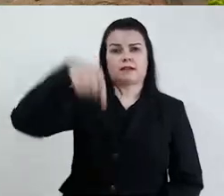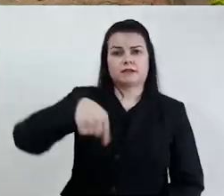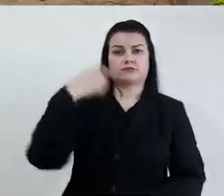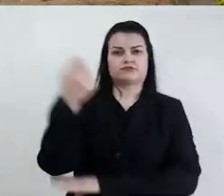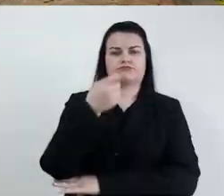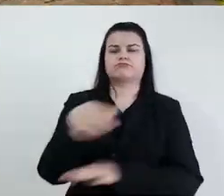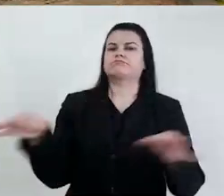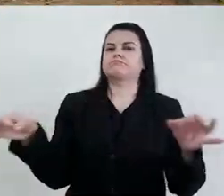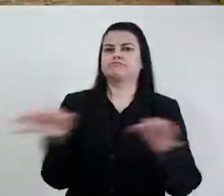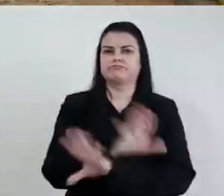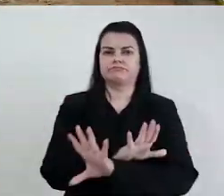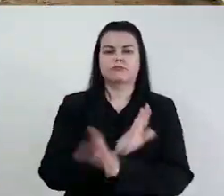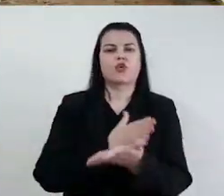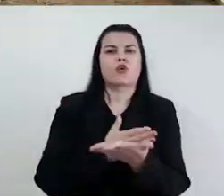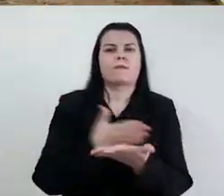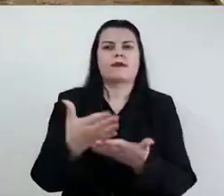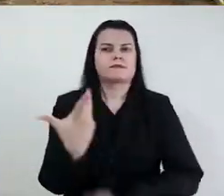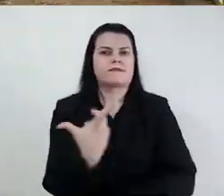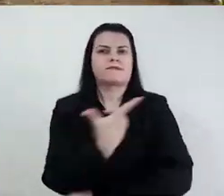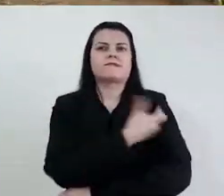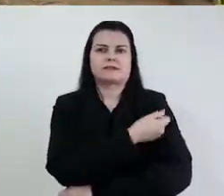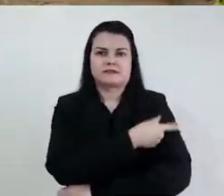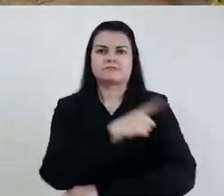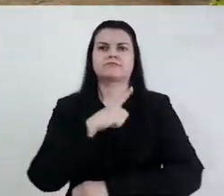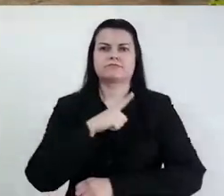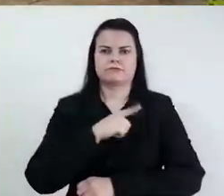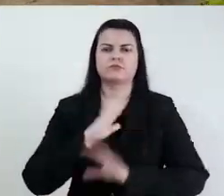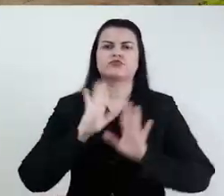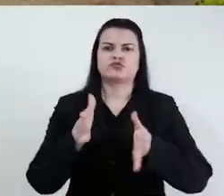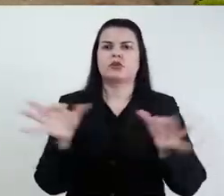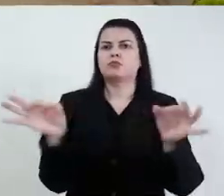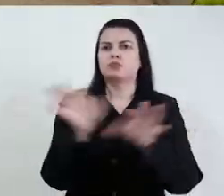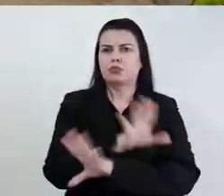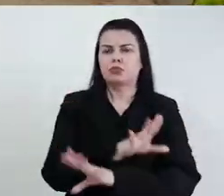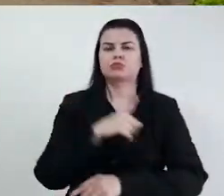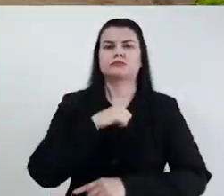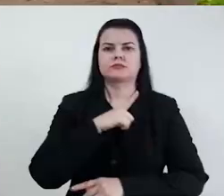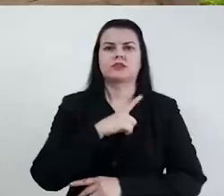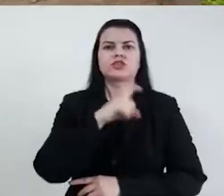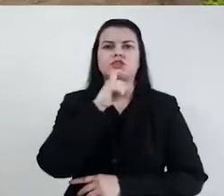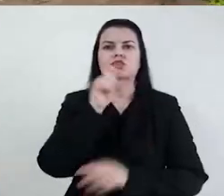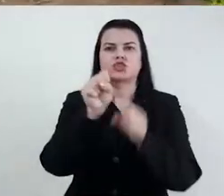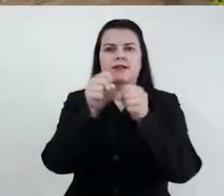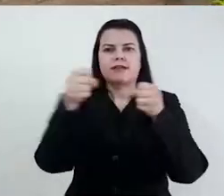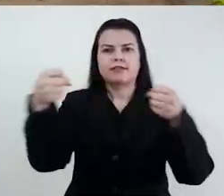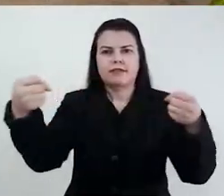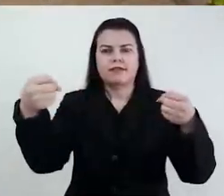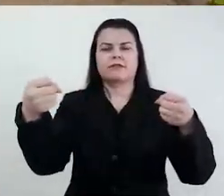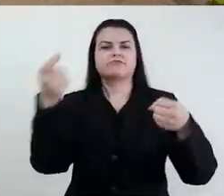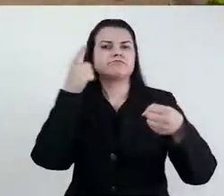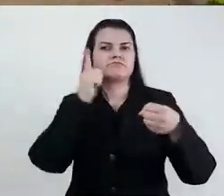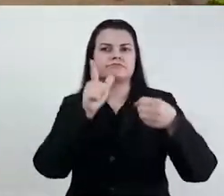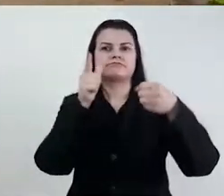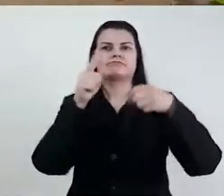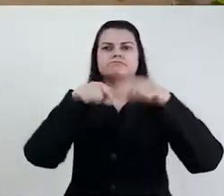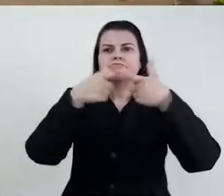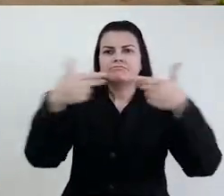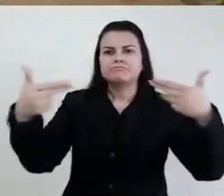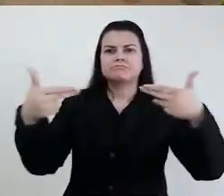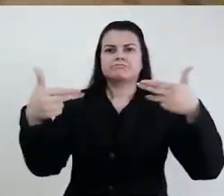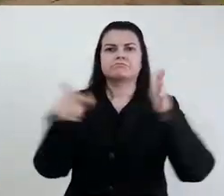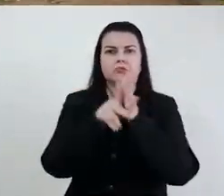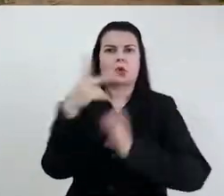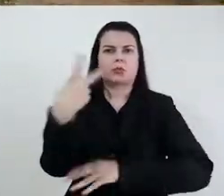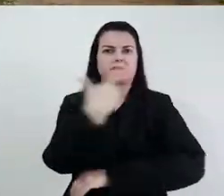Aqui no Rio Grande do Sul, tudo pronto para nós iniciarmos a imunização. Nós já temos a nossa rede de frios devidamente preparada, os equipamentos que armazenam as